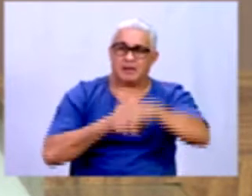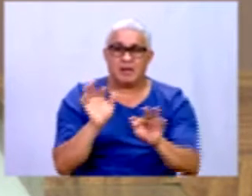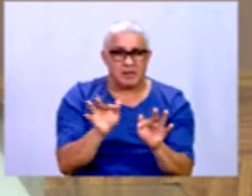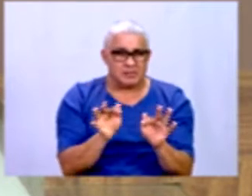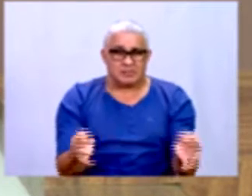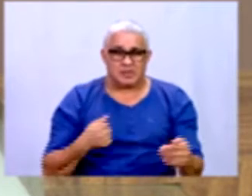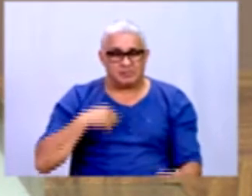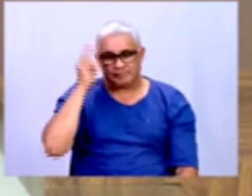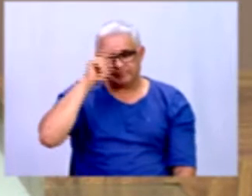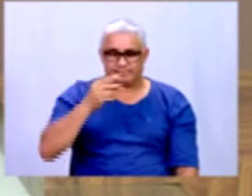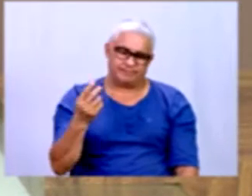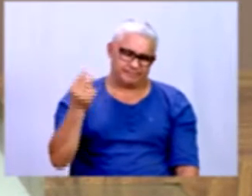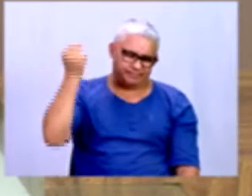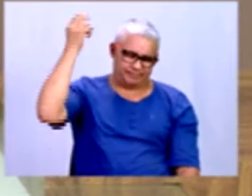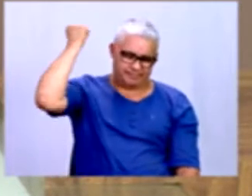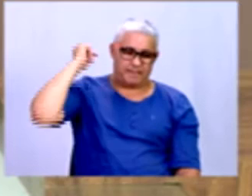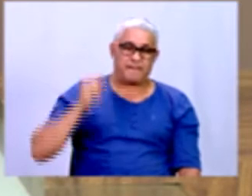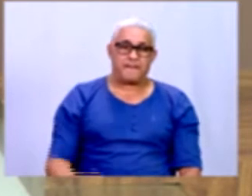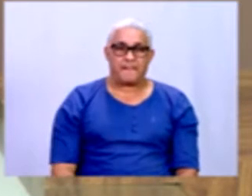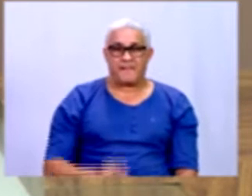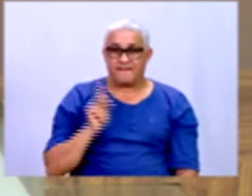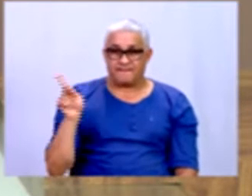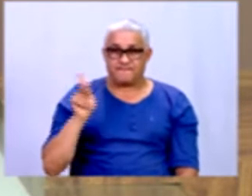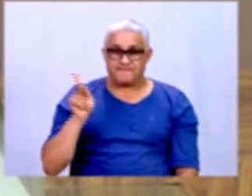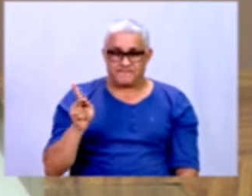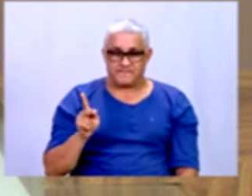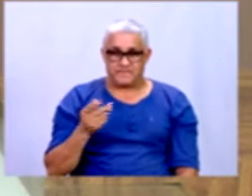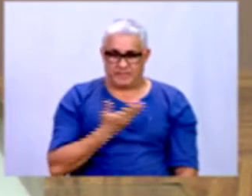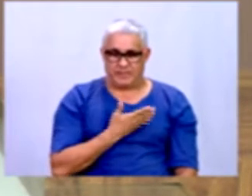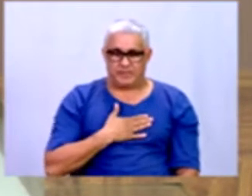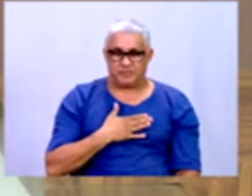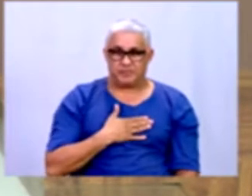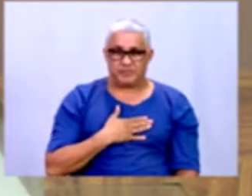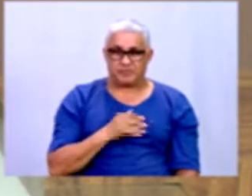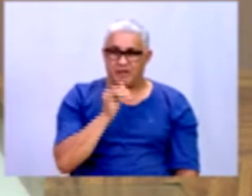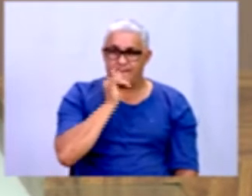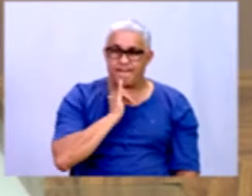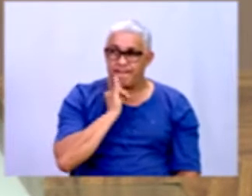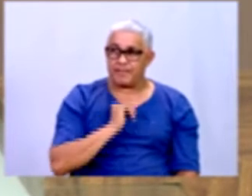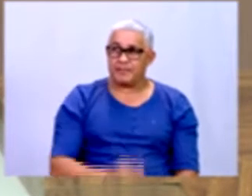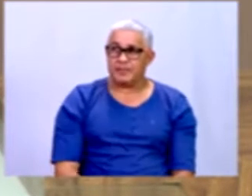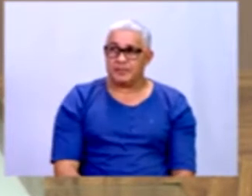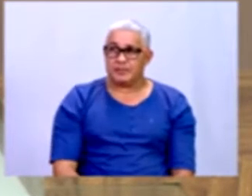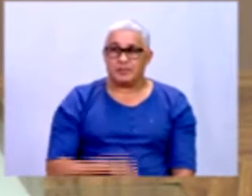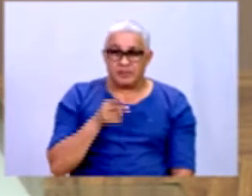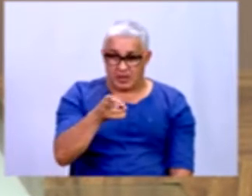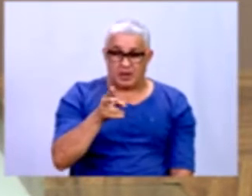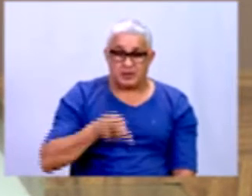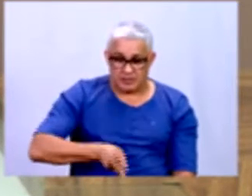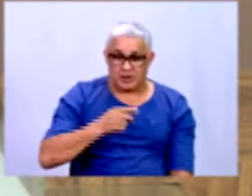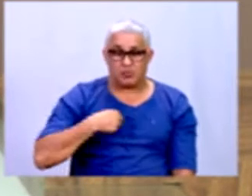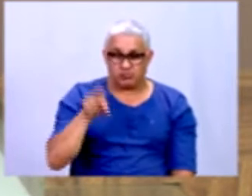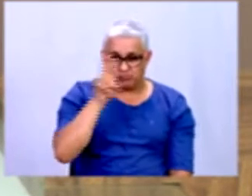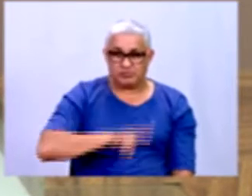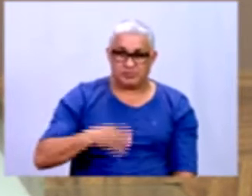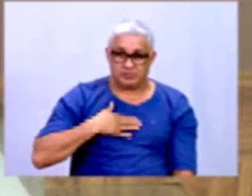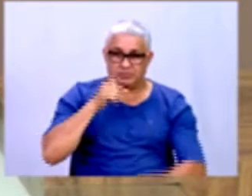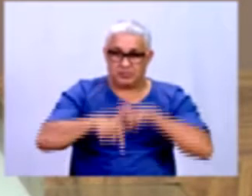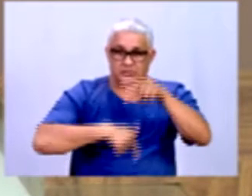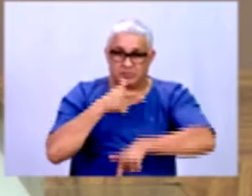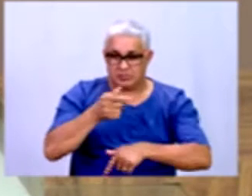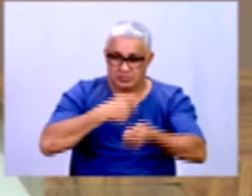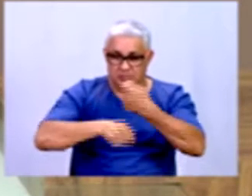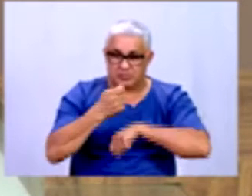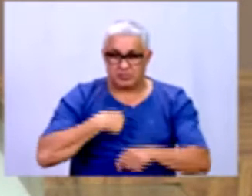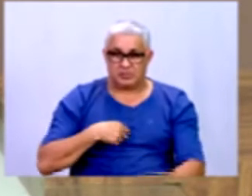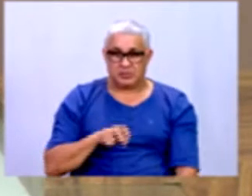Eu me lembro que eu vi, certa vez, de um professor meu, um exemplo que eu sempre utilizei muito no meu trabalho como administrador. Ele chegou e falou